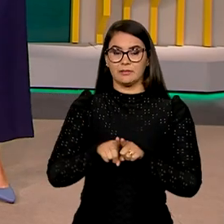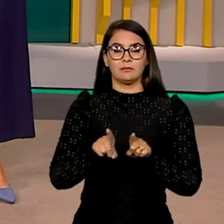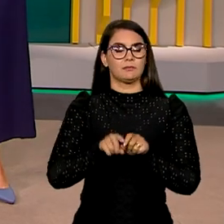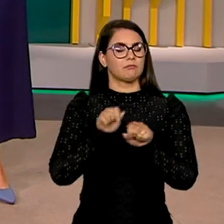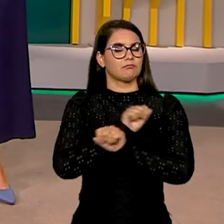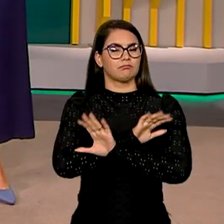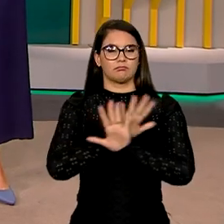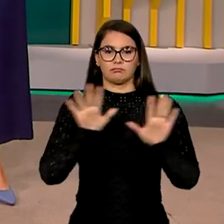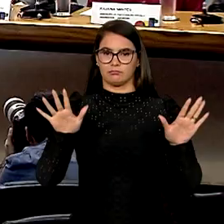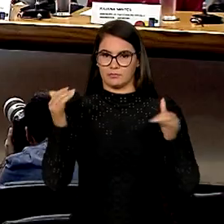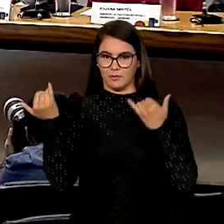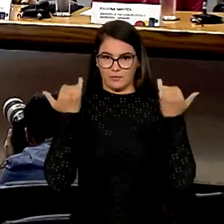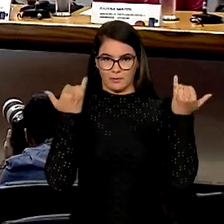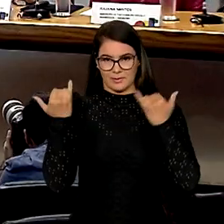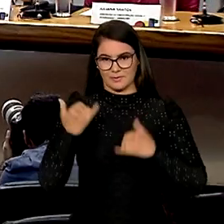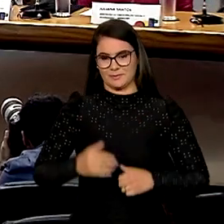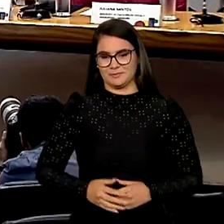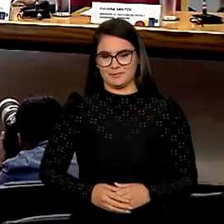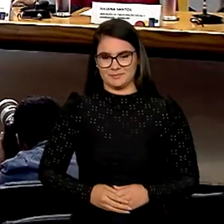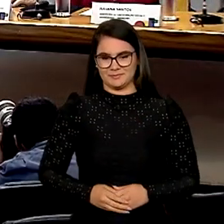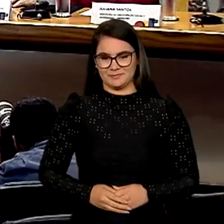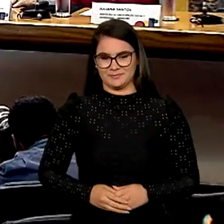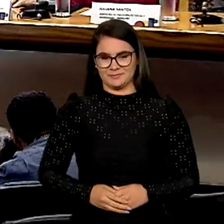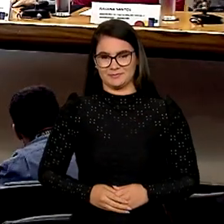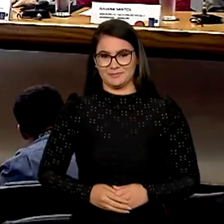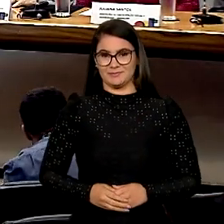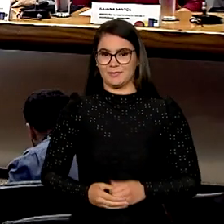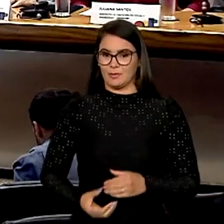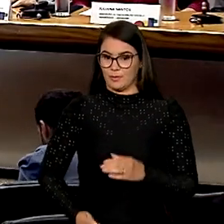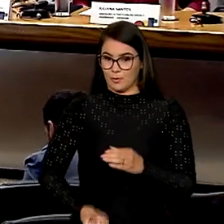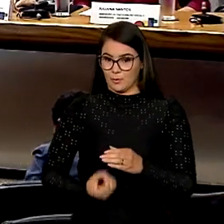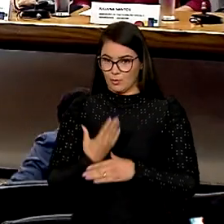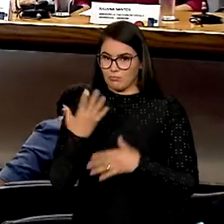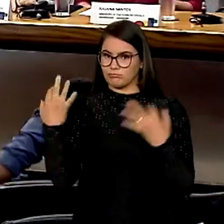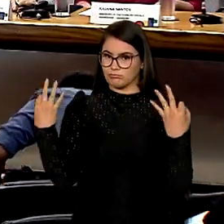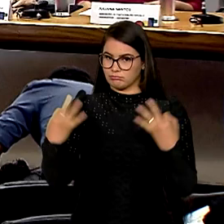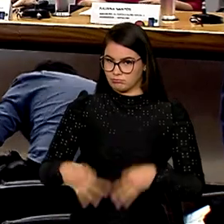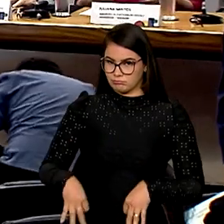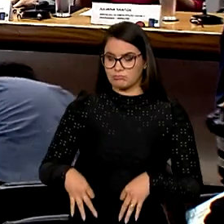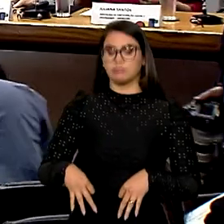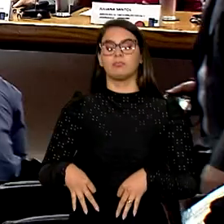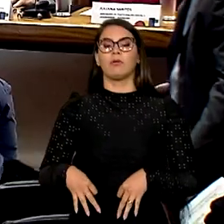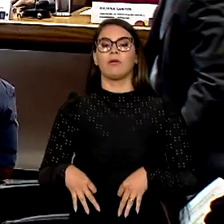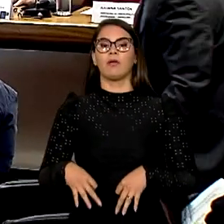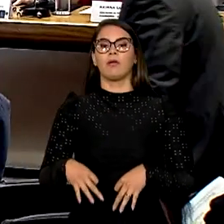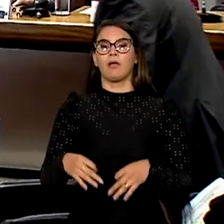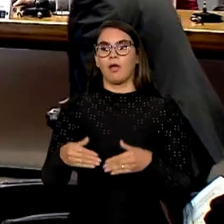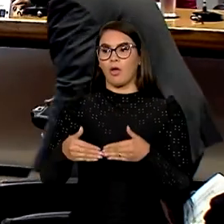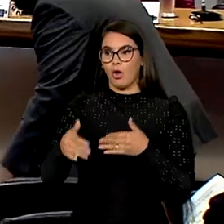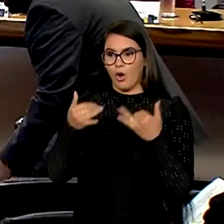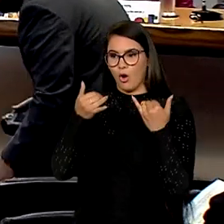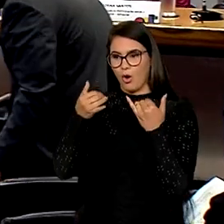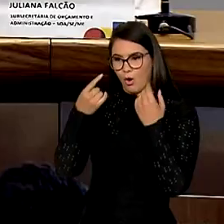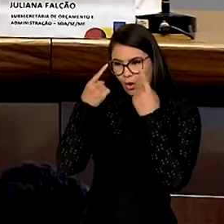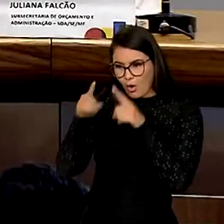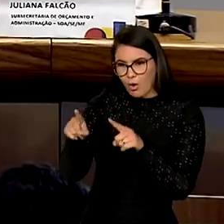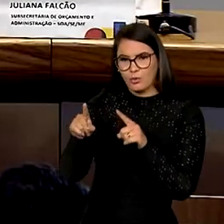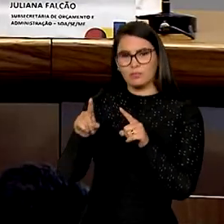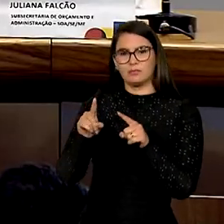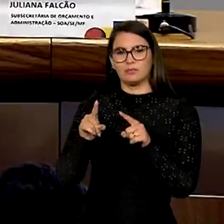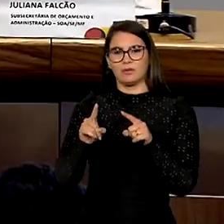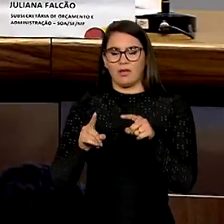transparência da informação. O Faz Integridade é uma iniciativa destinada a combater práticas de corrupção,